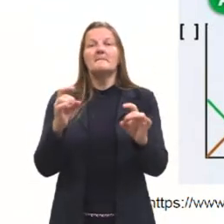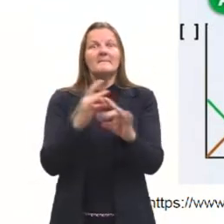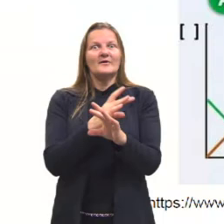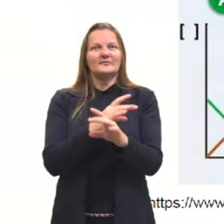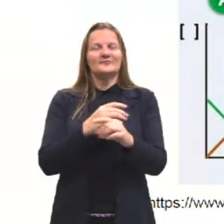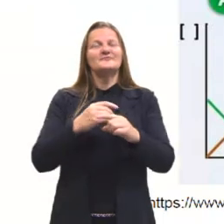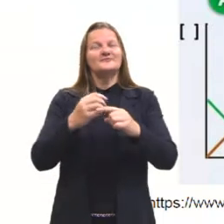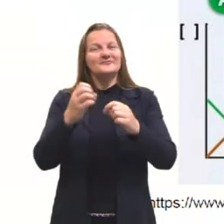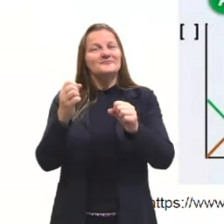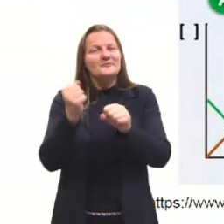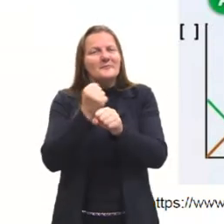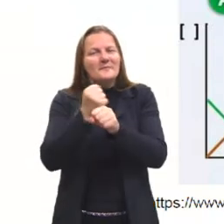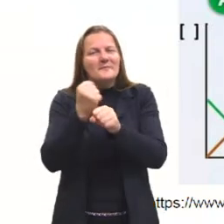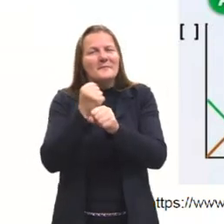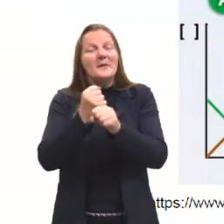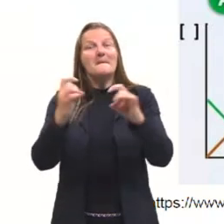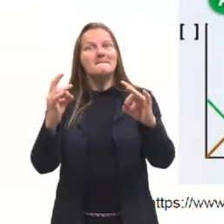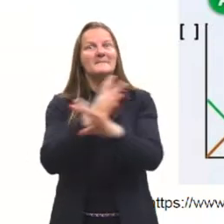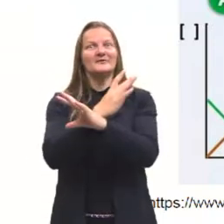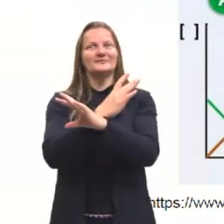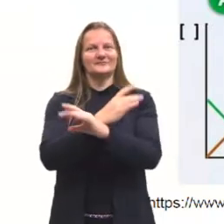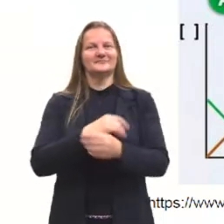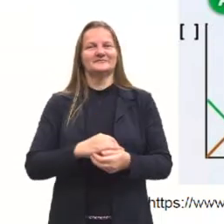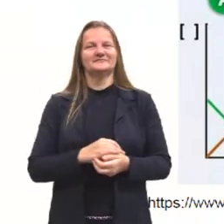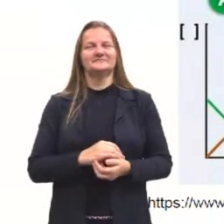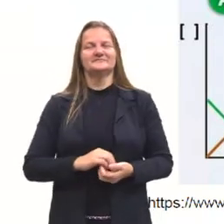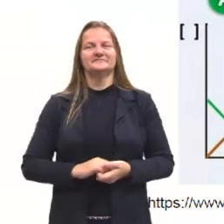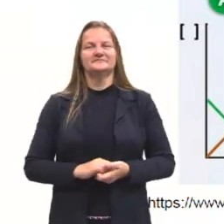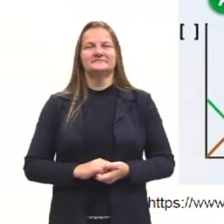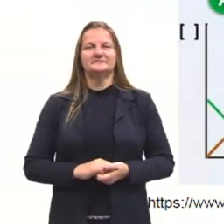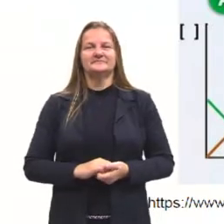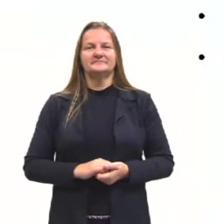da formação dos produtos quando a reação termina.